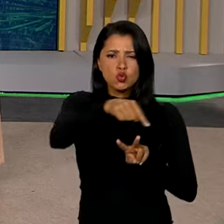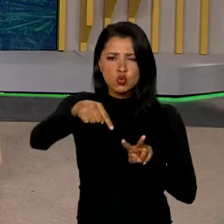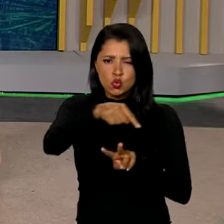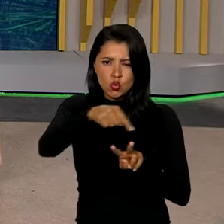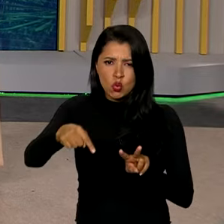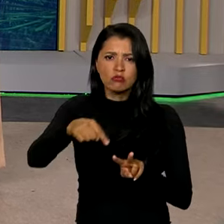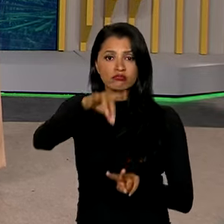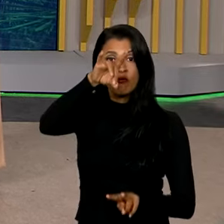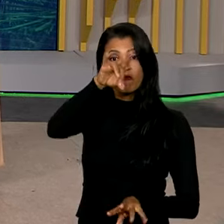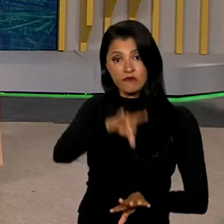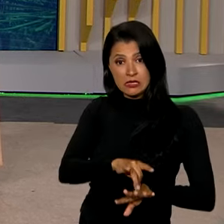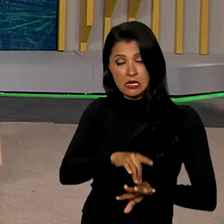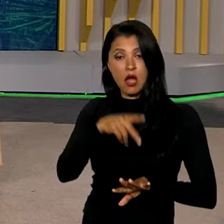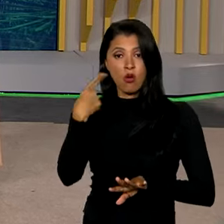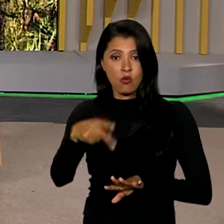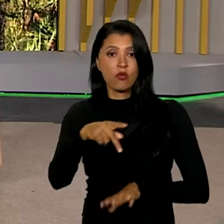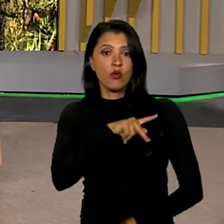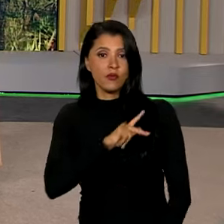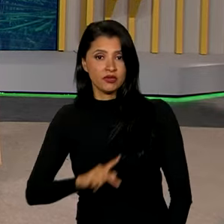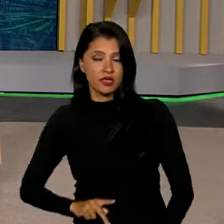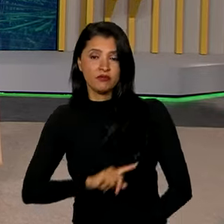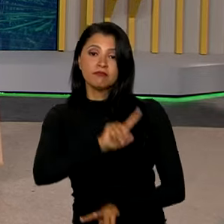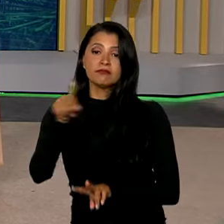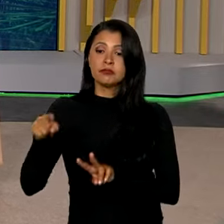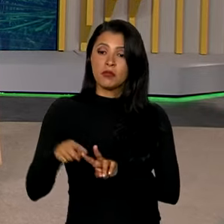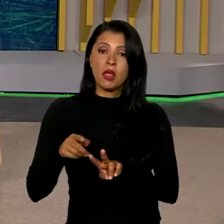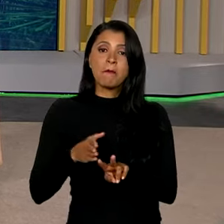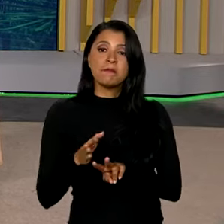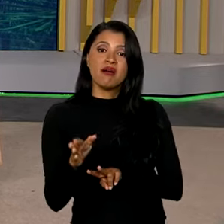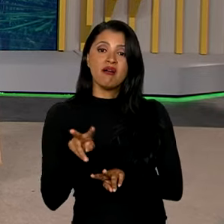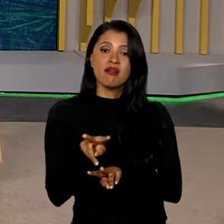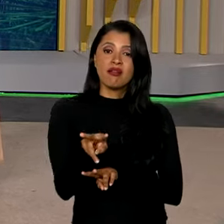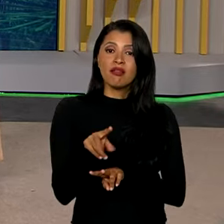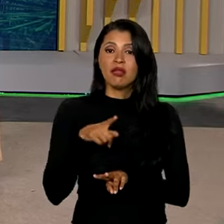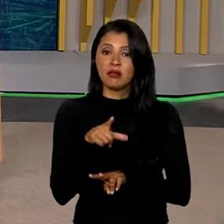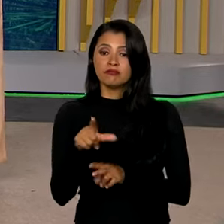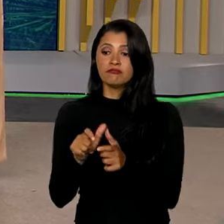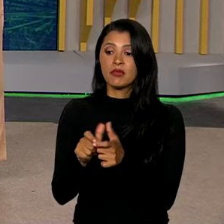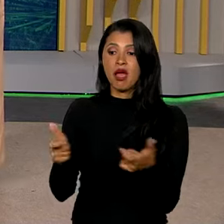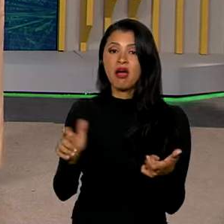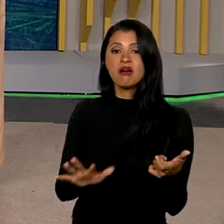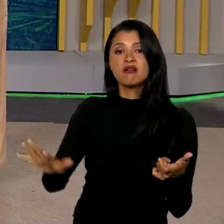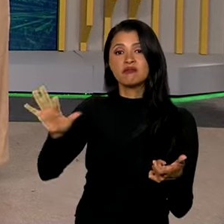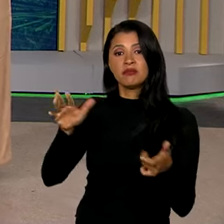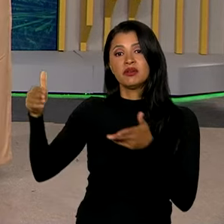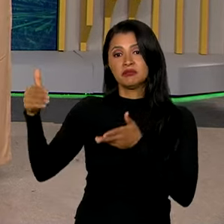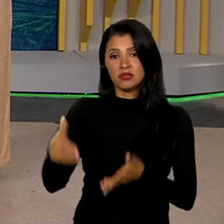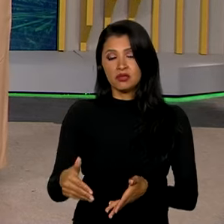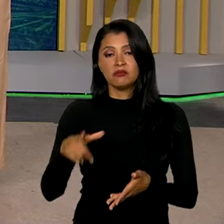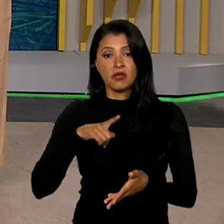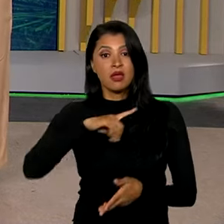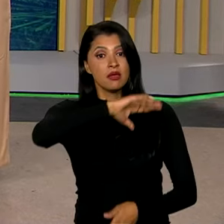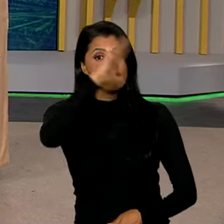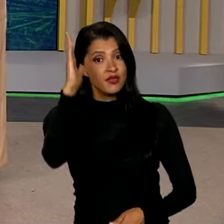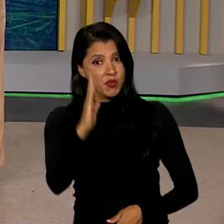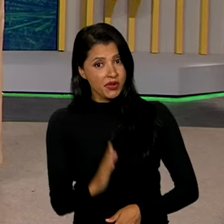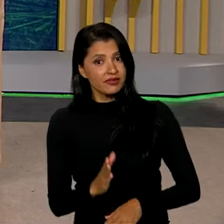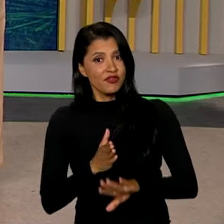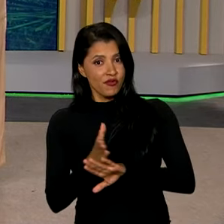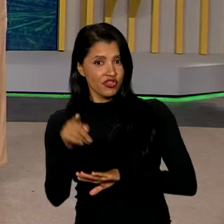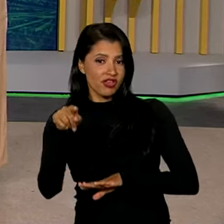uma oficial com presidentes e uma paralela com a participação mais ampla. E o Brasil chega à